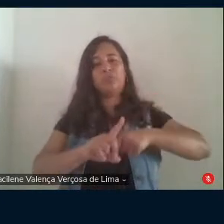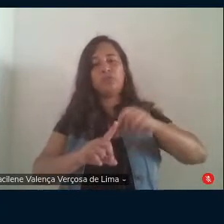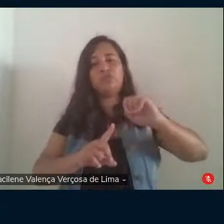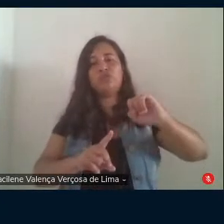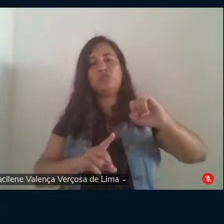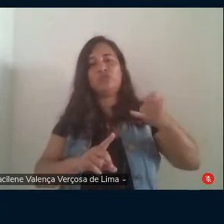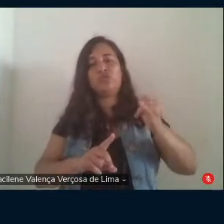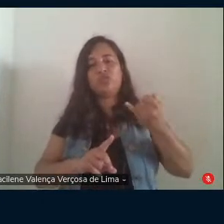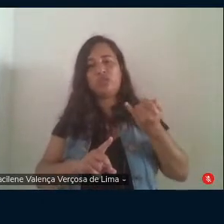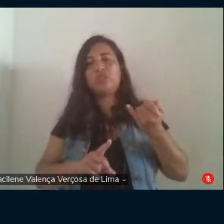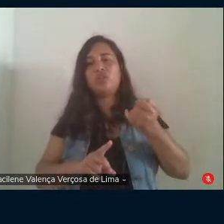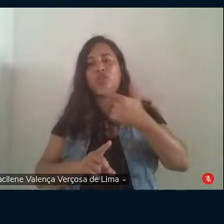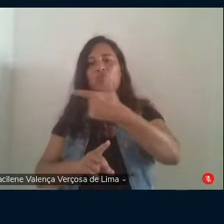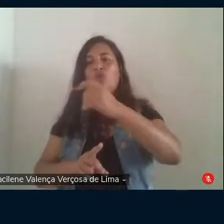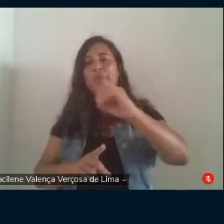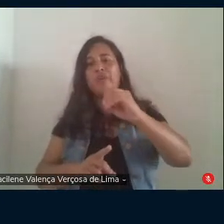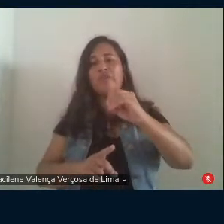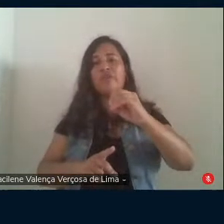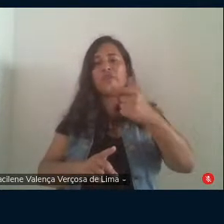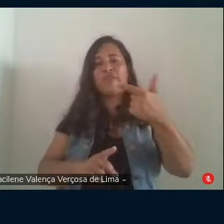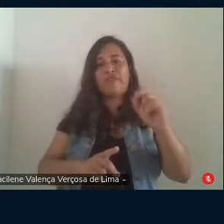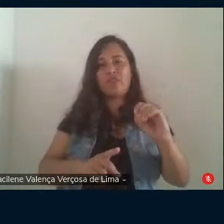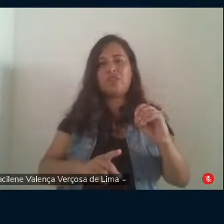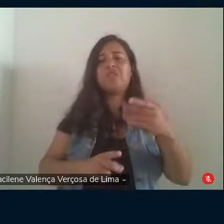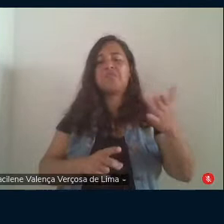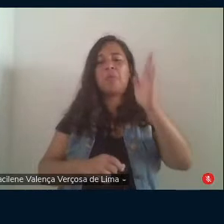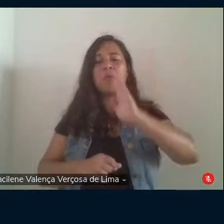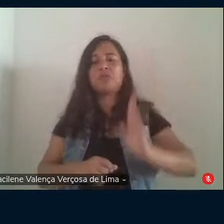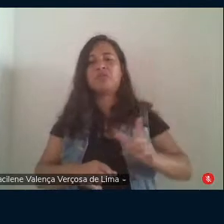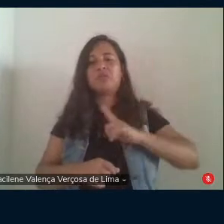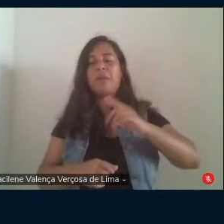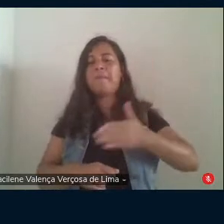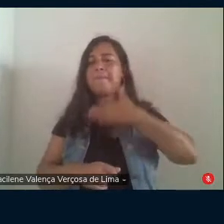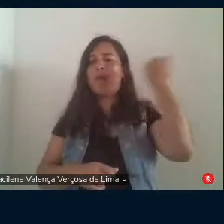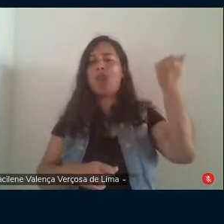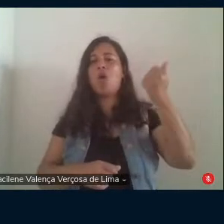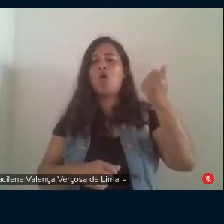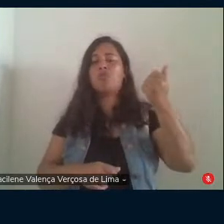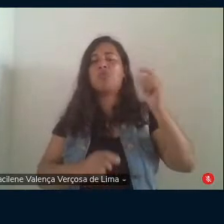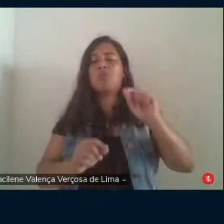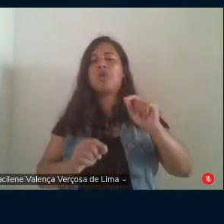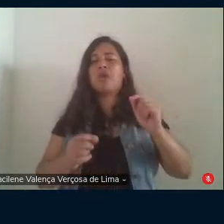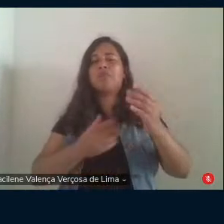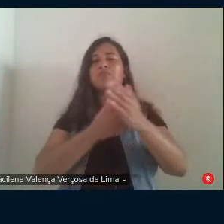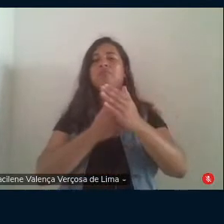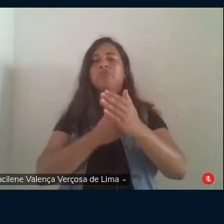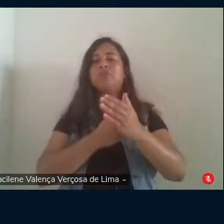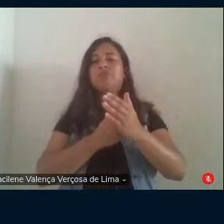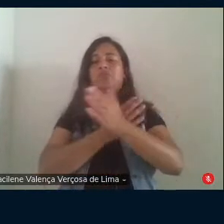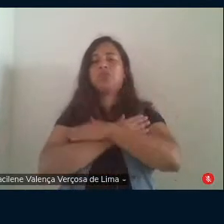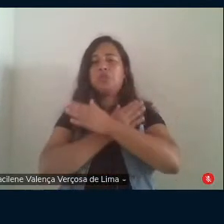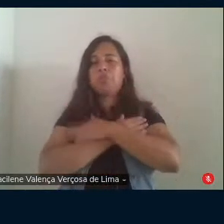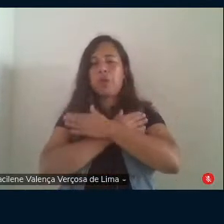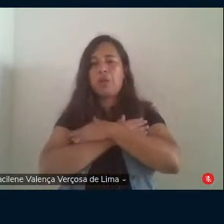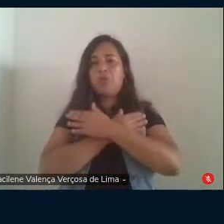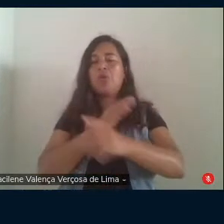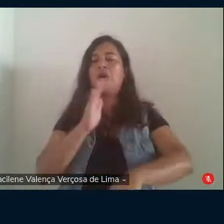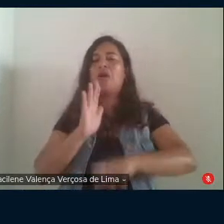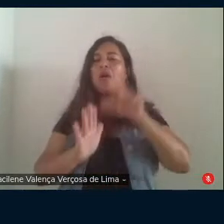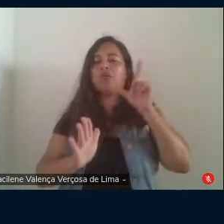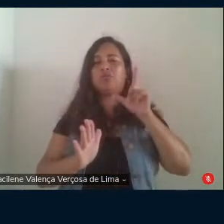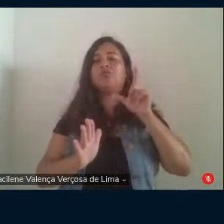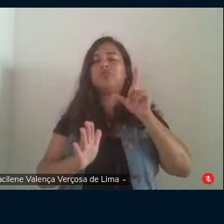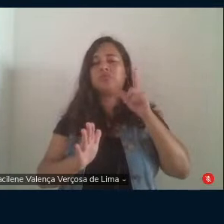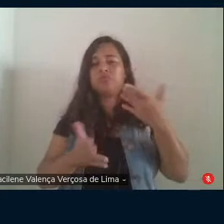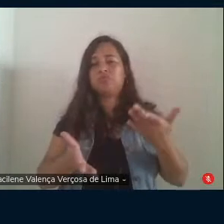Brasil tem o melhor resultado de geração de empregos em seis anos fecha aspas não se trata portanto de uma versão